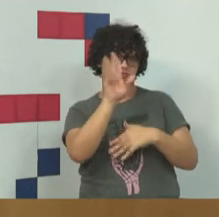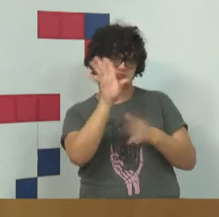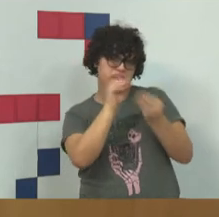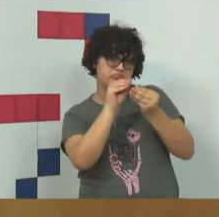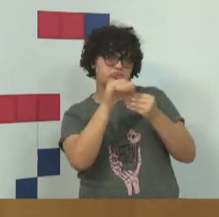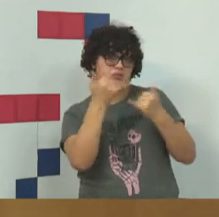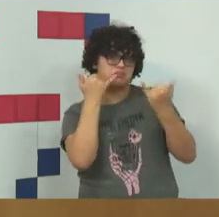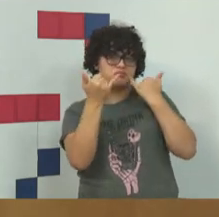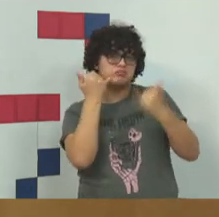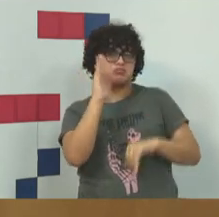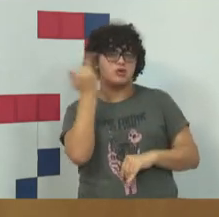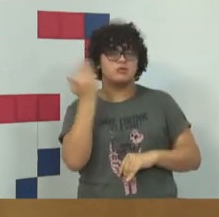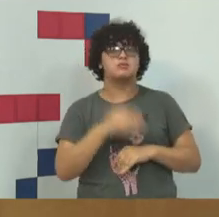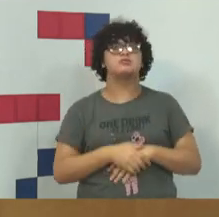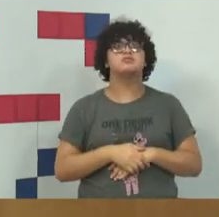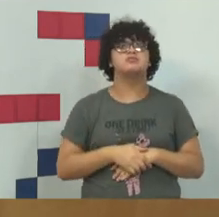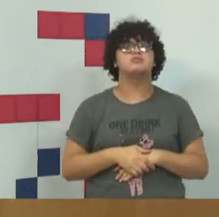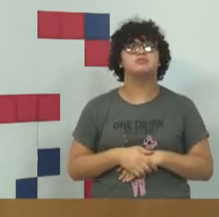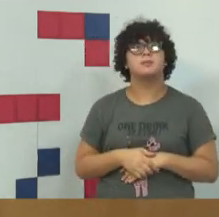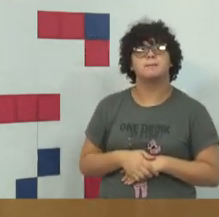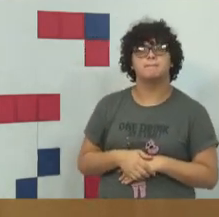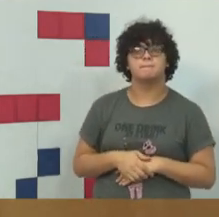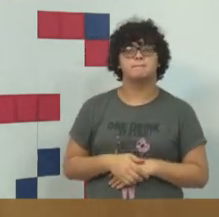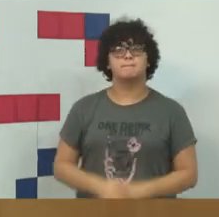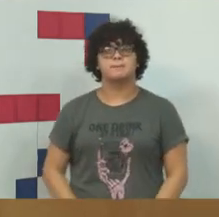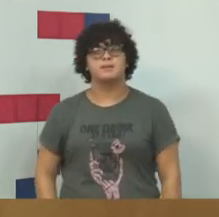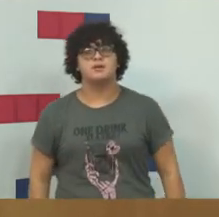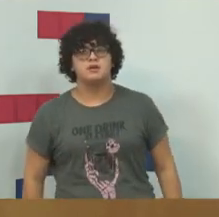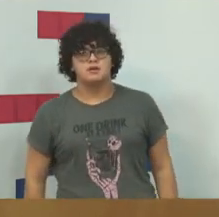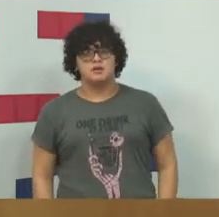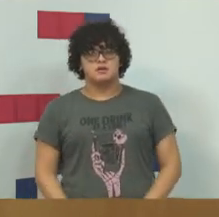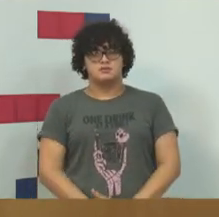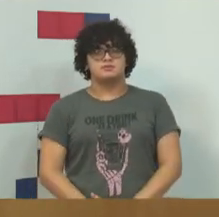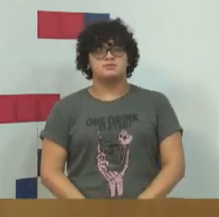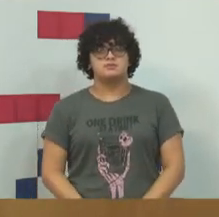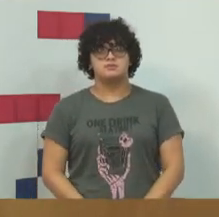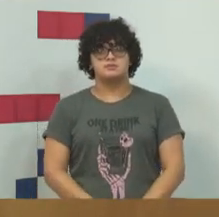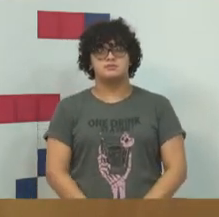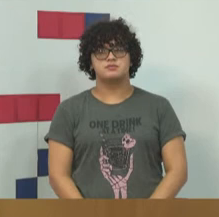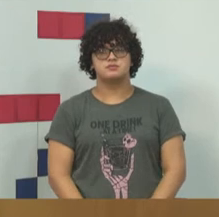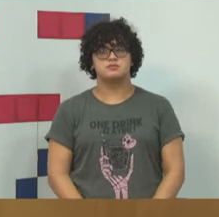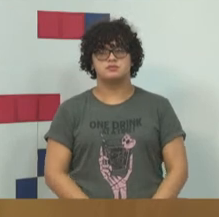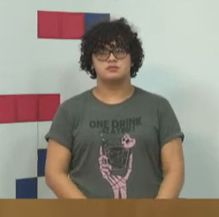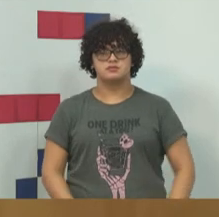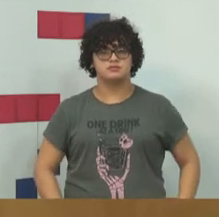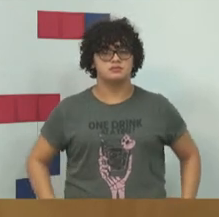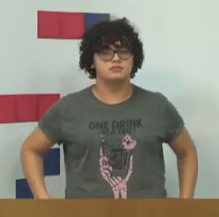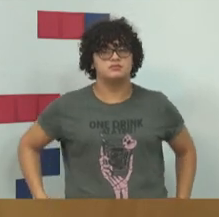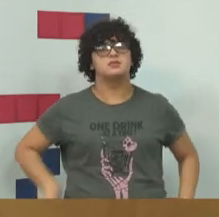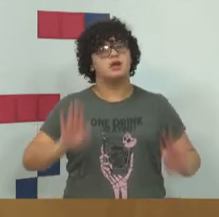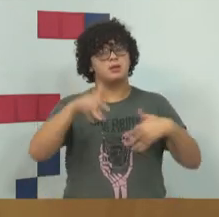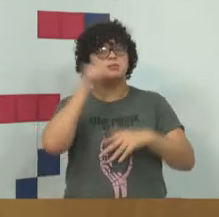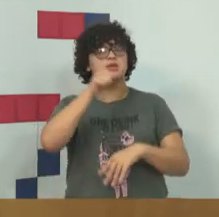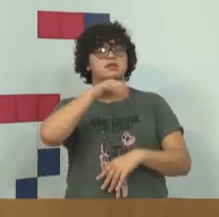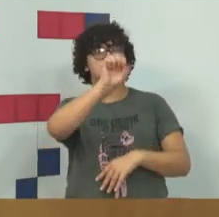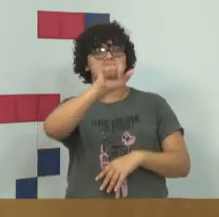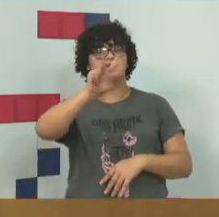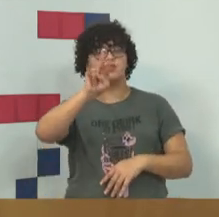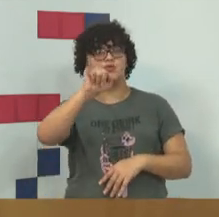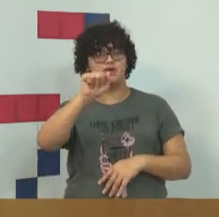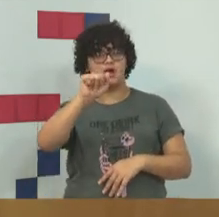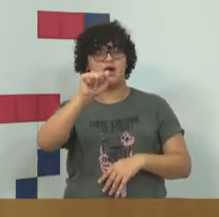cadê? Aqui, essa pergunta é fantástica. A Silvia Branco, lá de Santo Amaro, ela perguntou o seguinte,